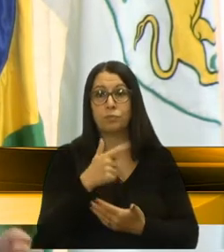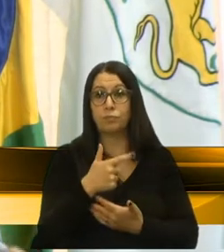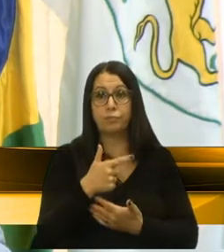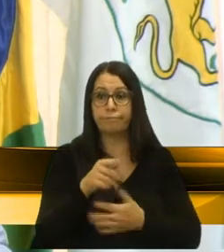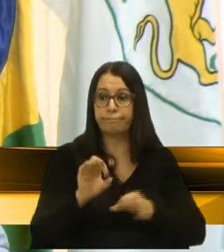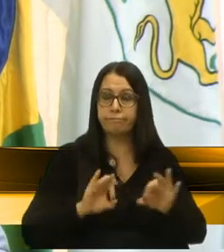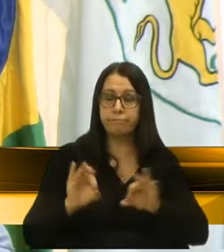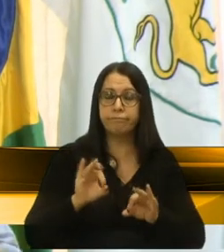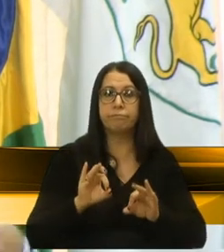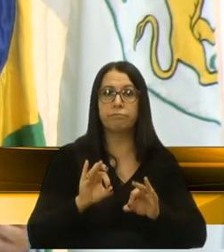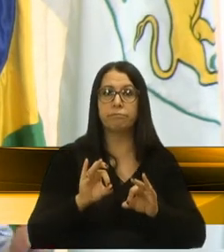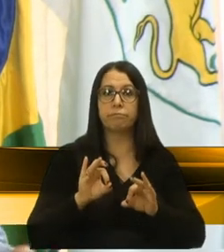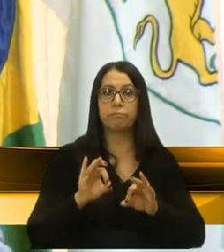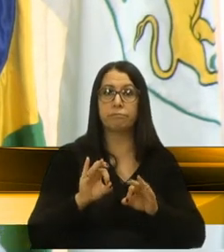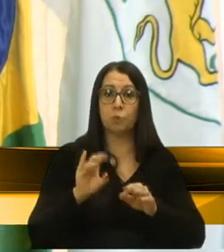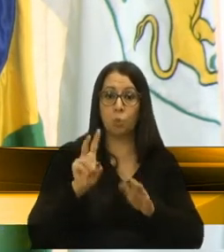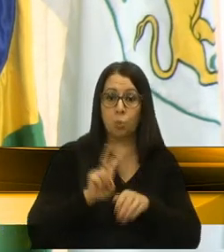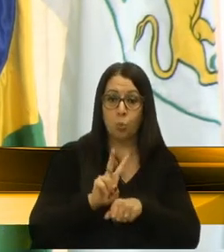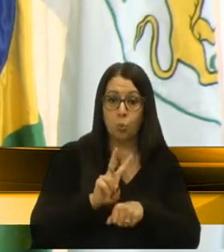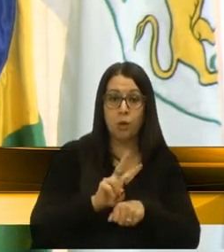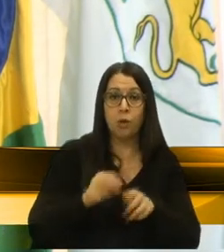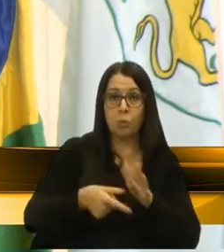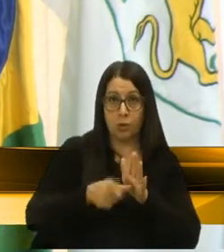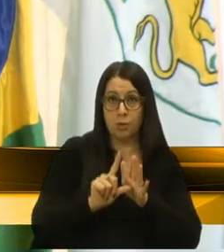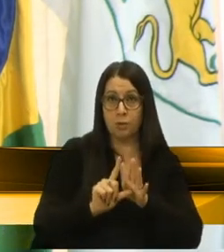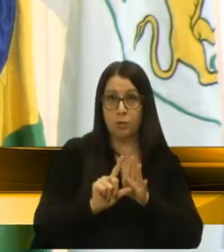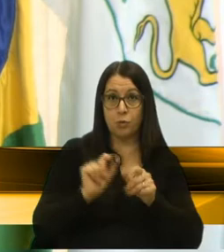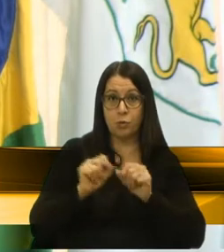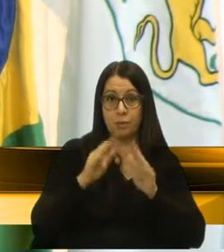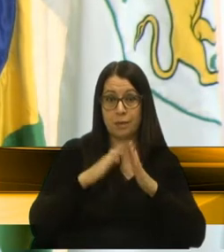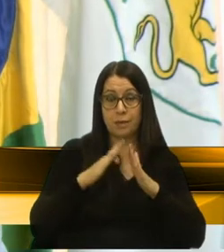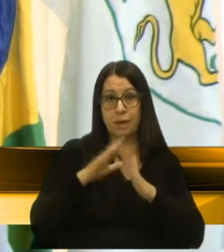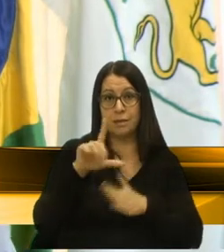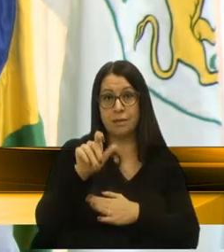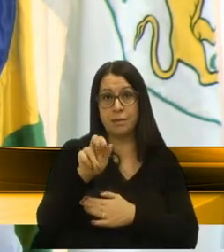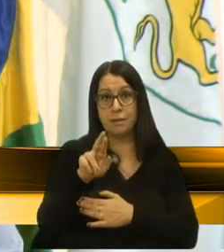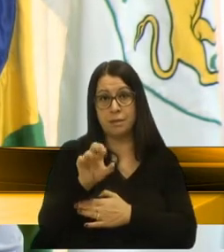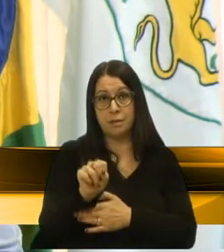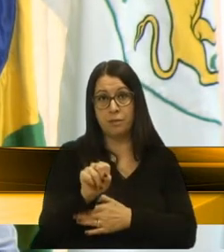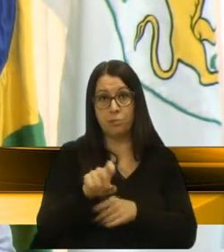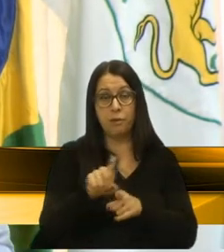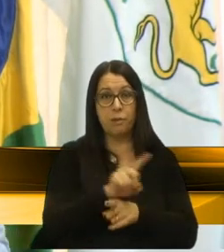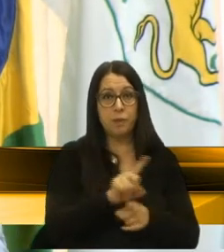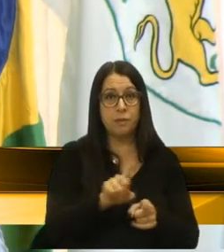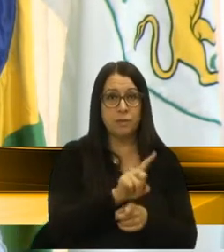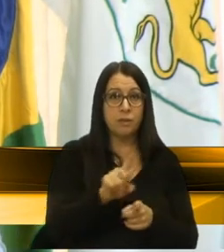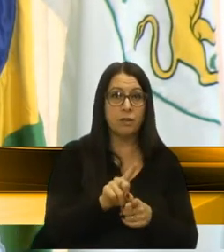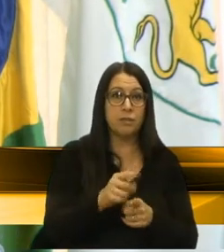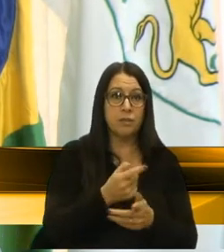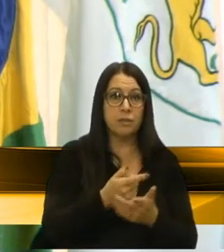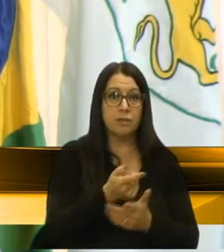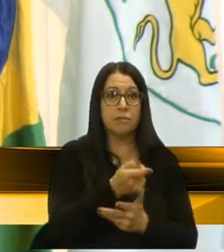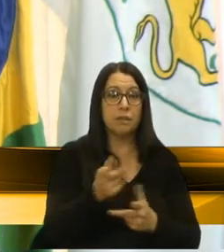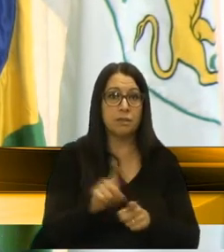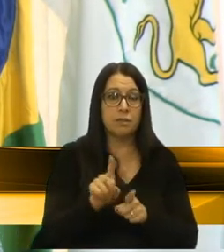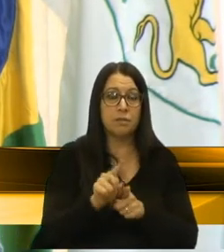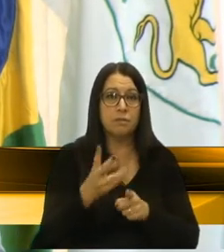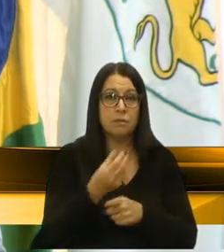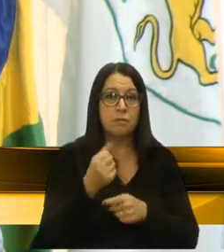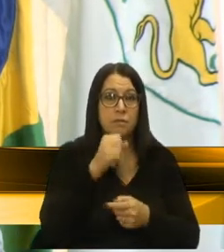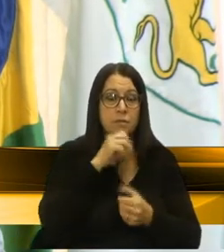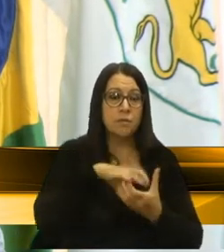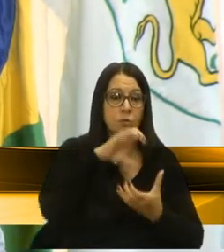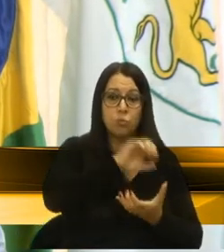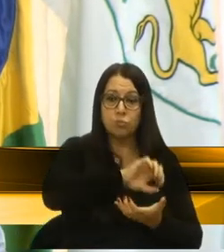preparação, uma prevenção com relação a essas casas-lares, e em algumas delas todos os idosos foram